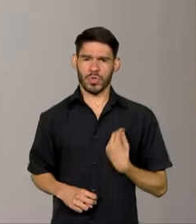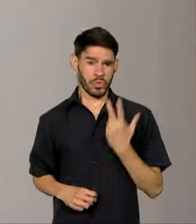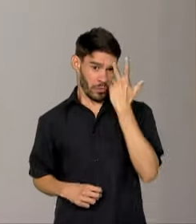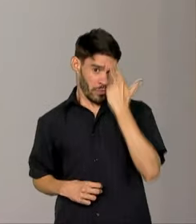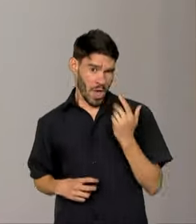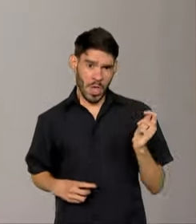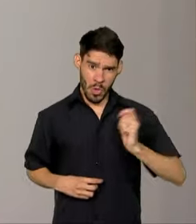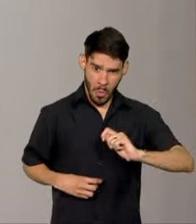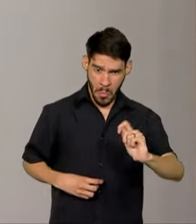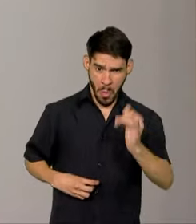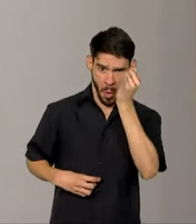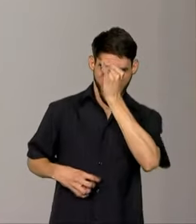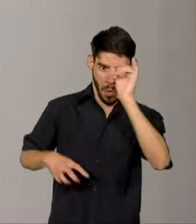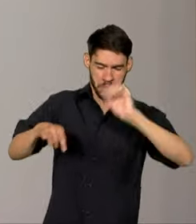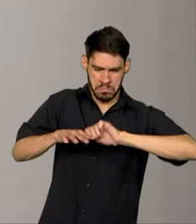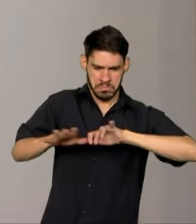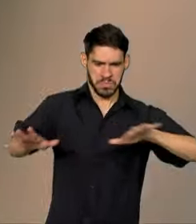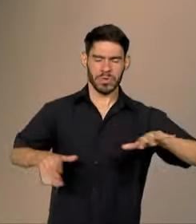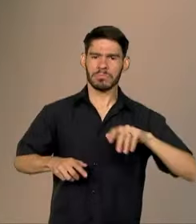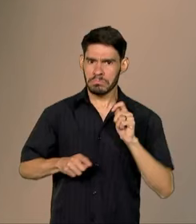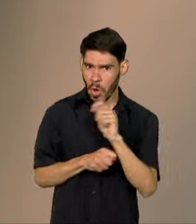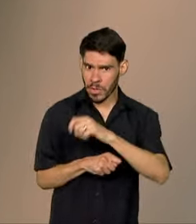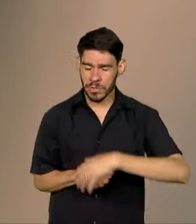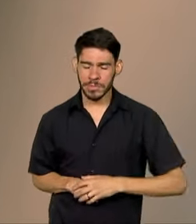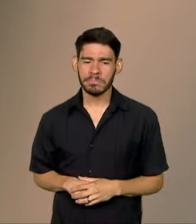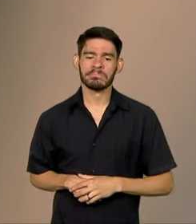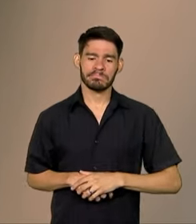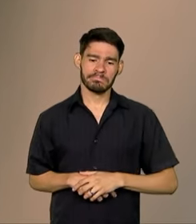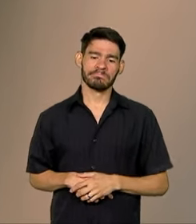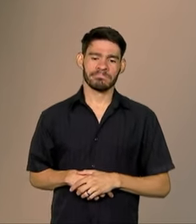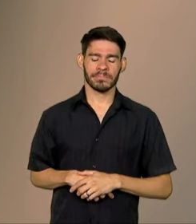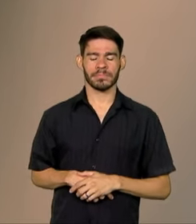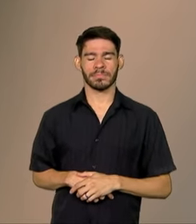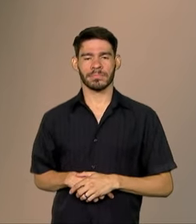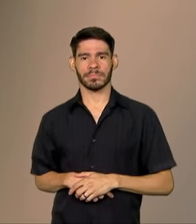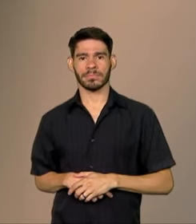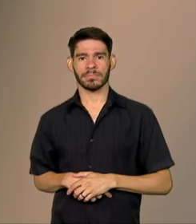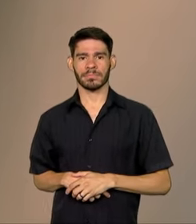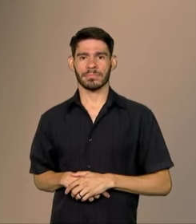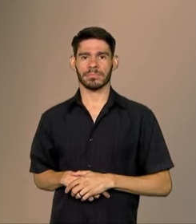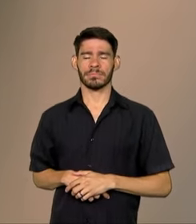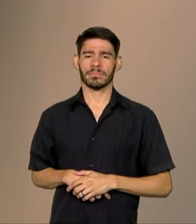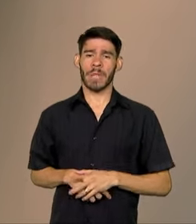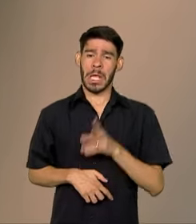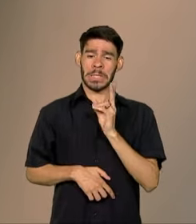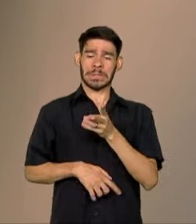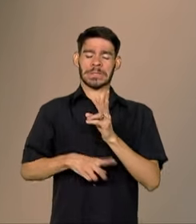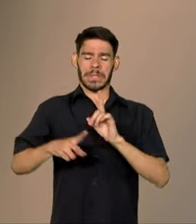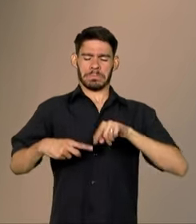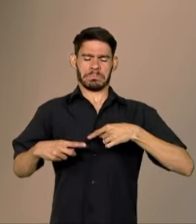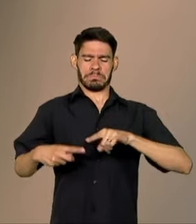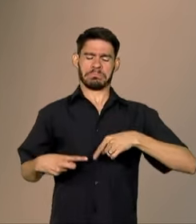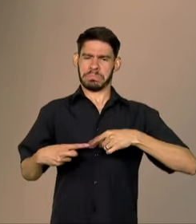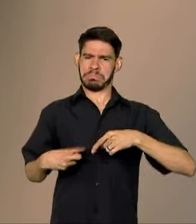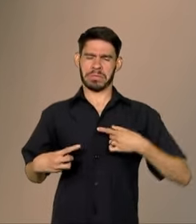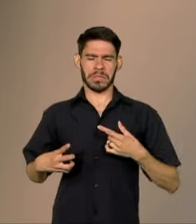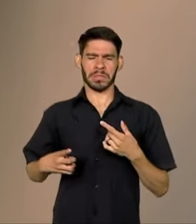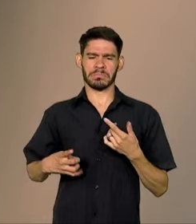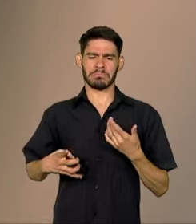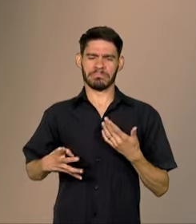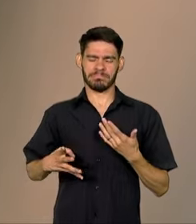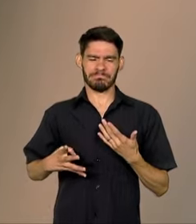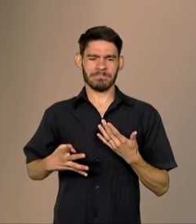normal e evitar até a transmissão? Nós somos sempre desafiados a